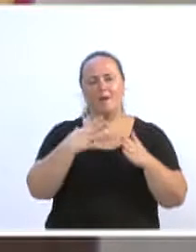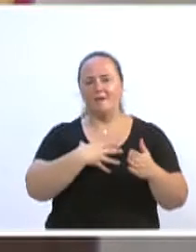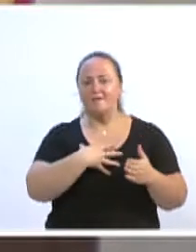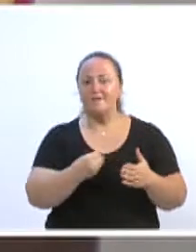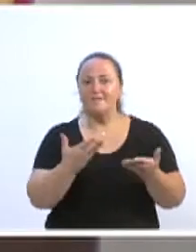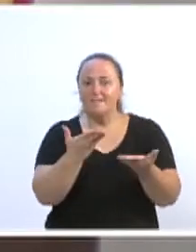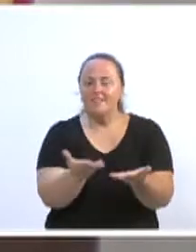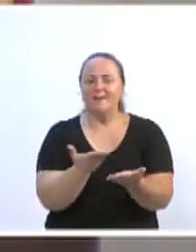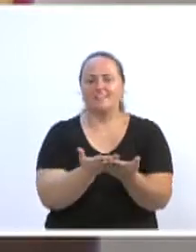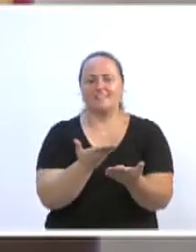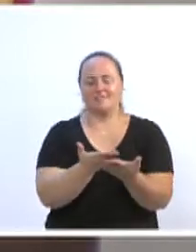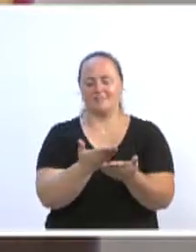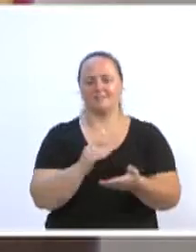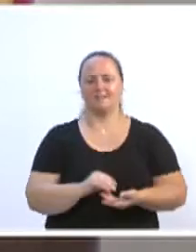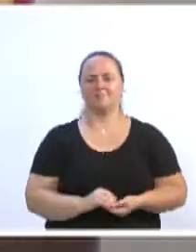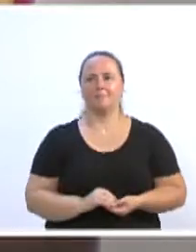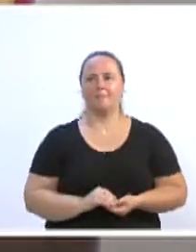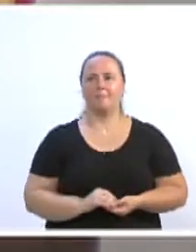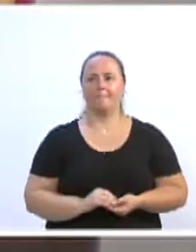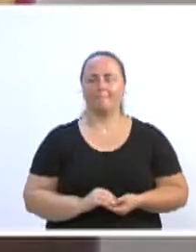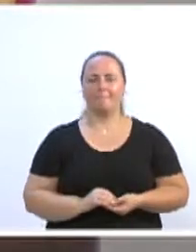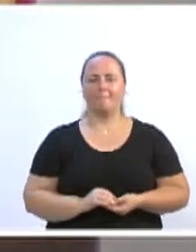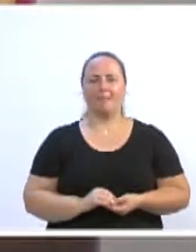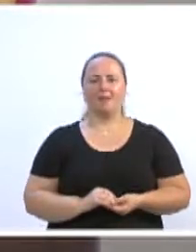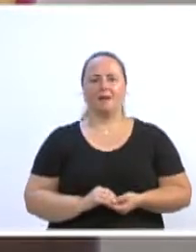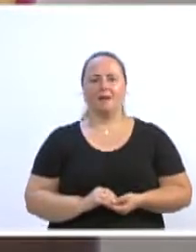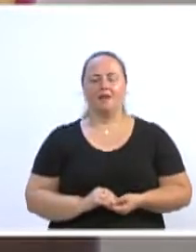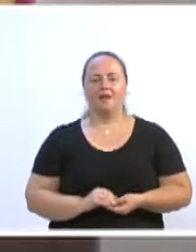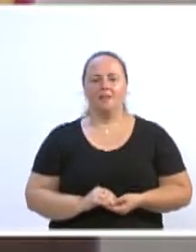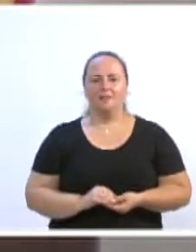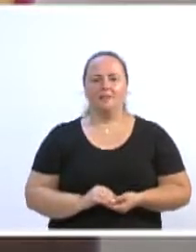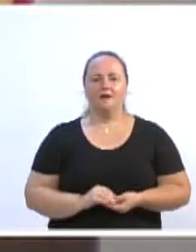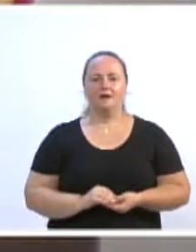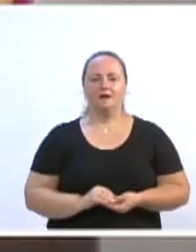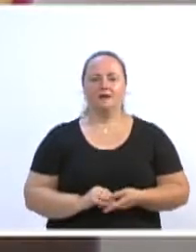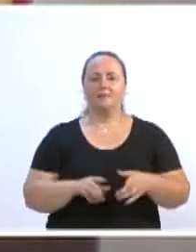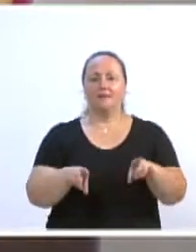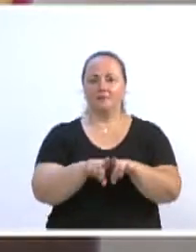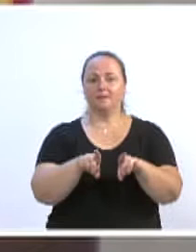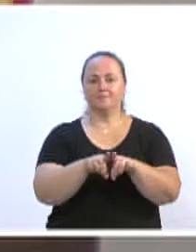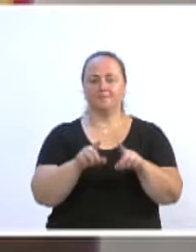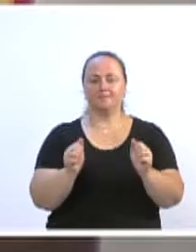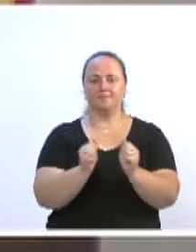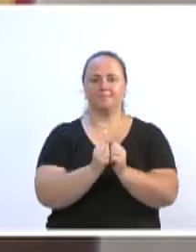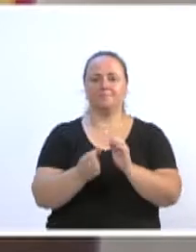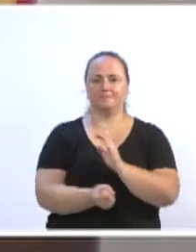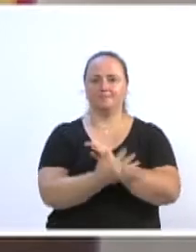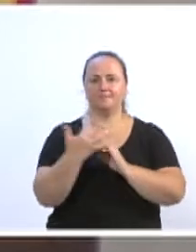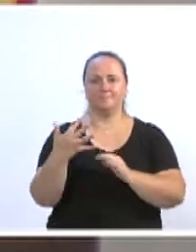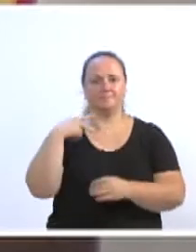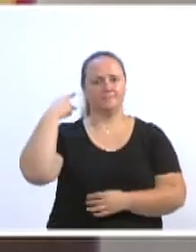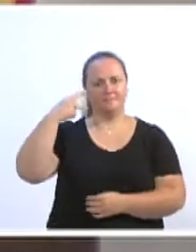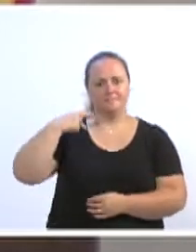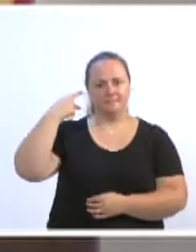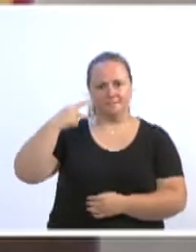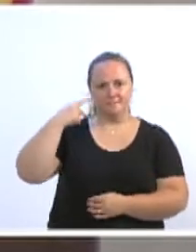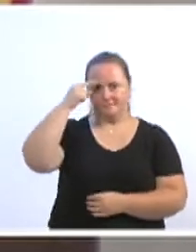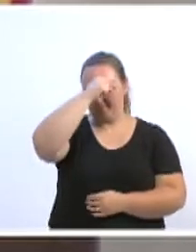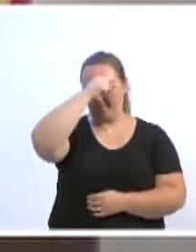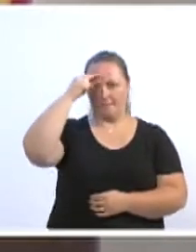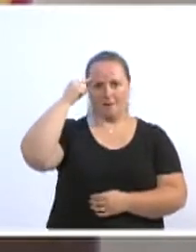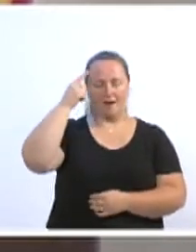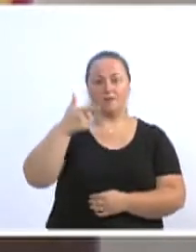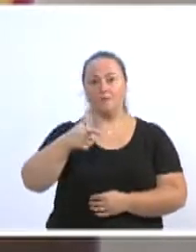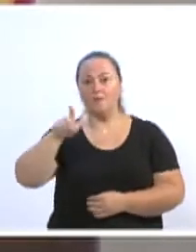Também estive participando também junto com vários vereadores, vereadorito, Marcos e outros